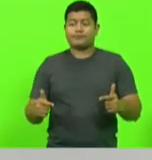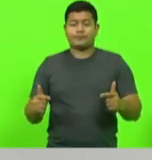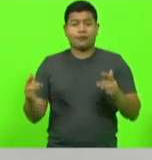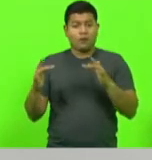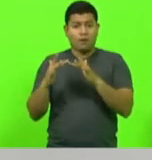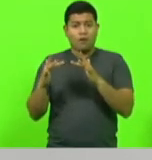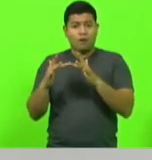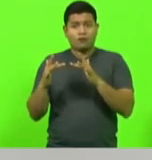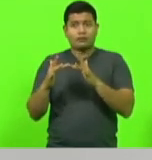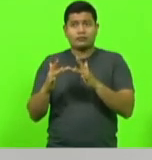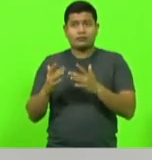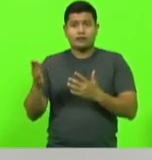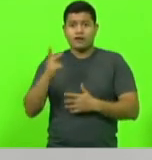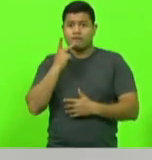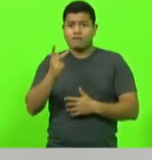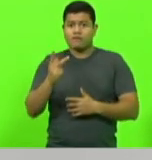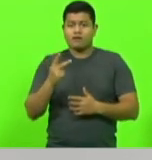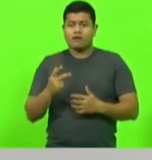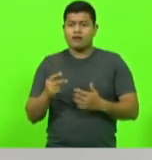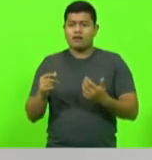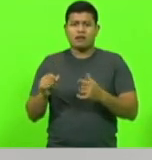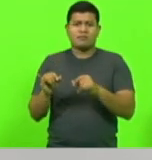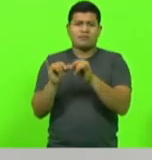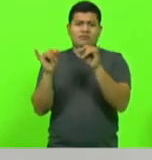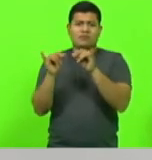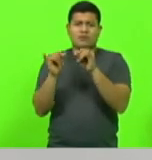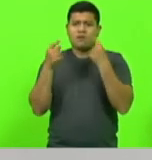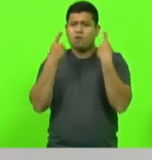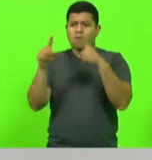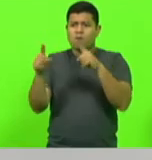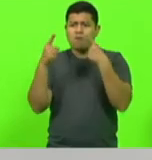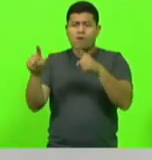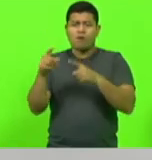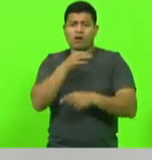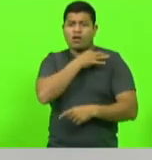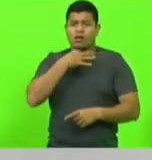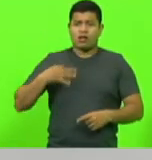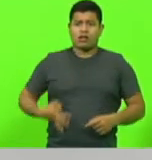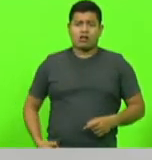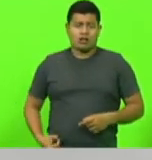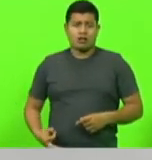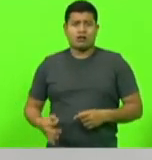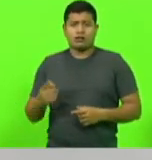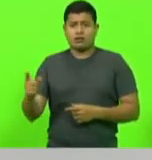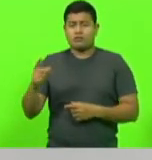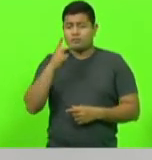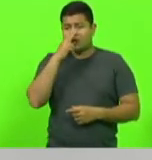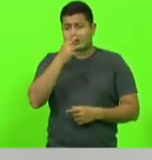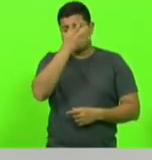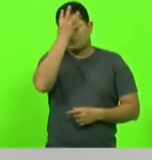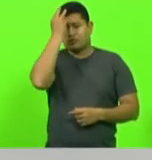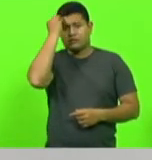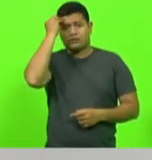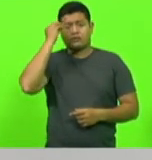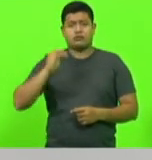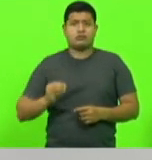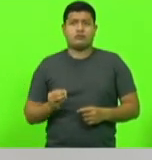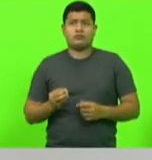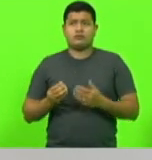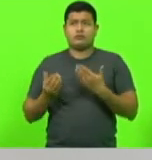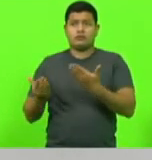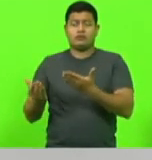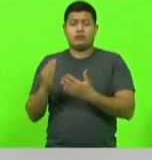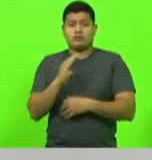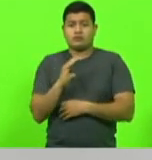dele falar as besteiras contra o mercado chinês, contra o governo chinês, ele se esquece que quem coordena